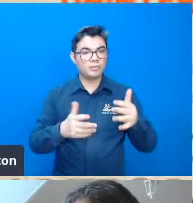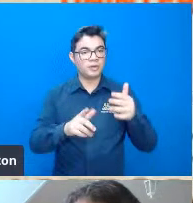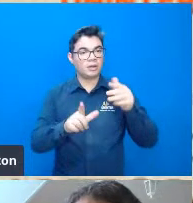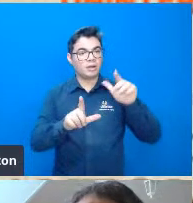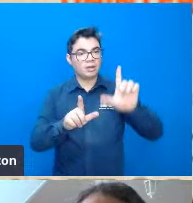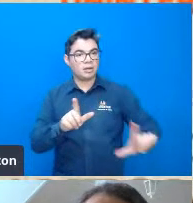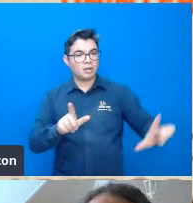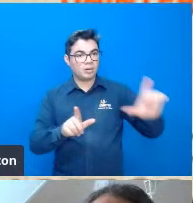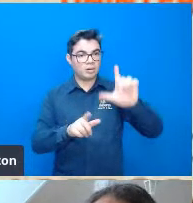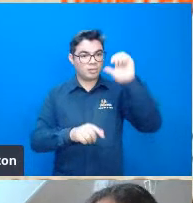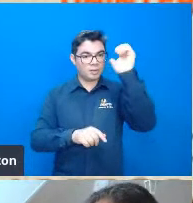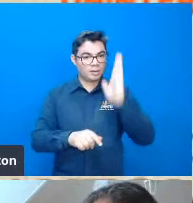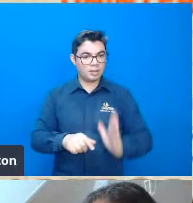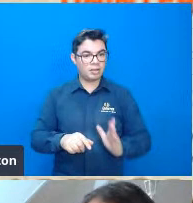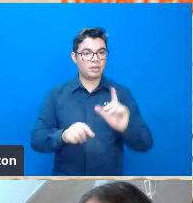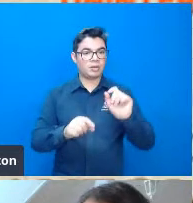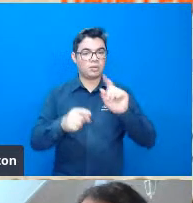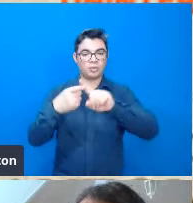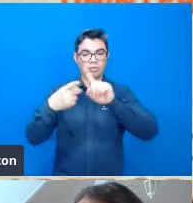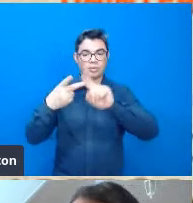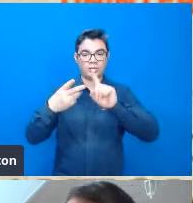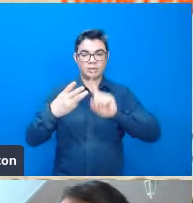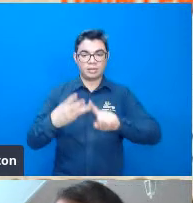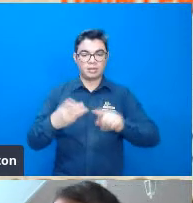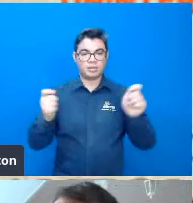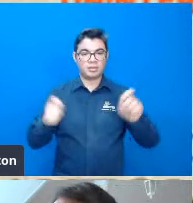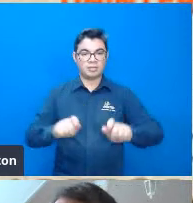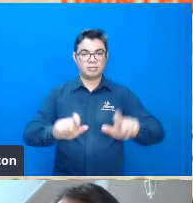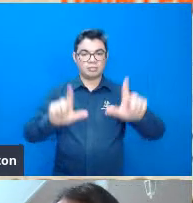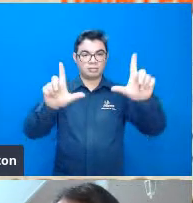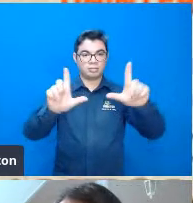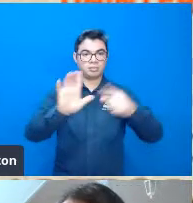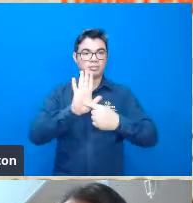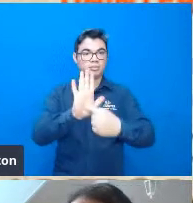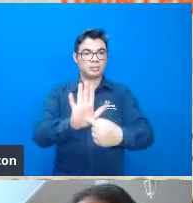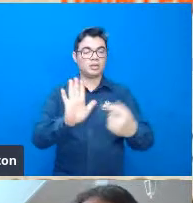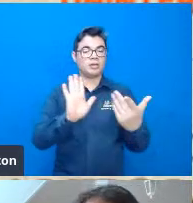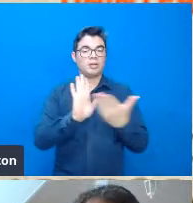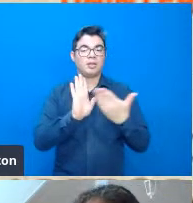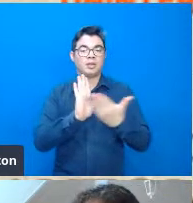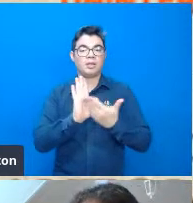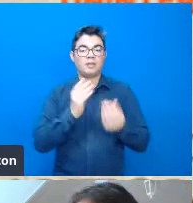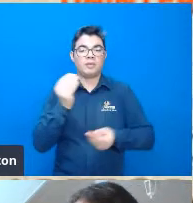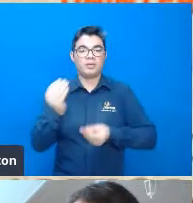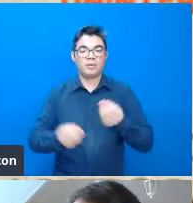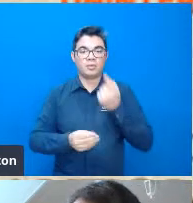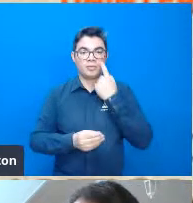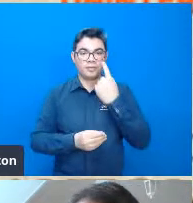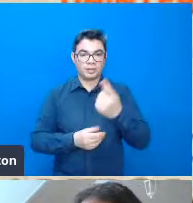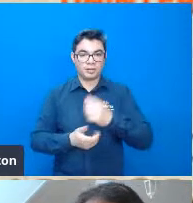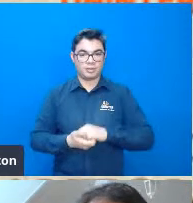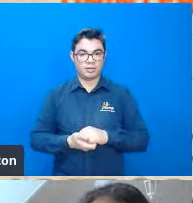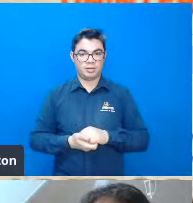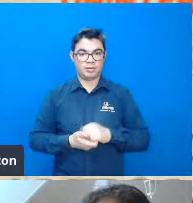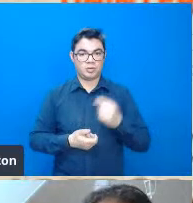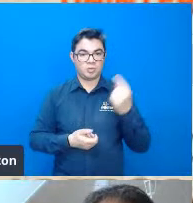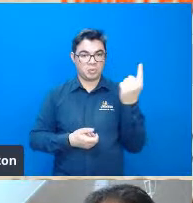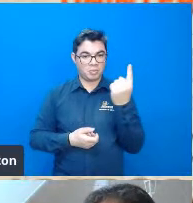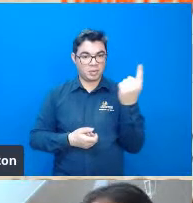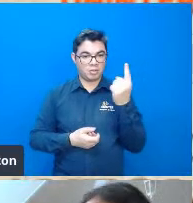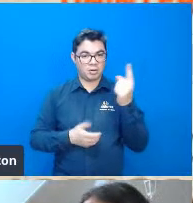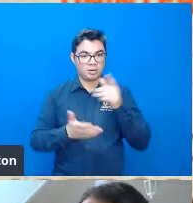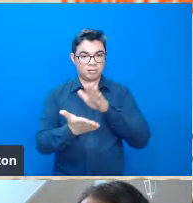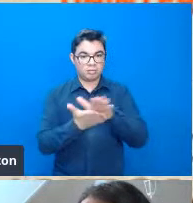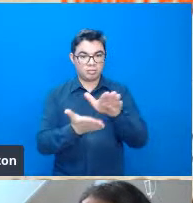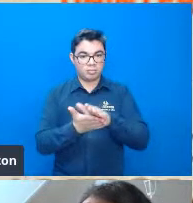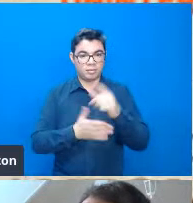brasileira são esses três que eu coloco em tela o livro designado como geomorfologia ele publicou em